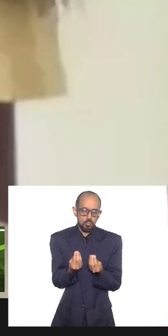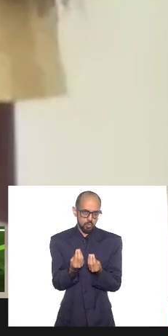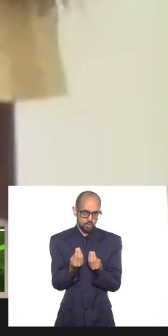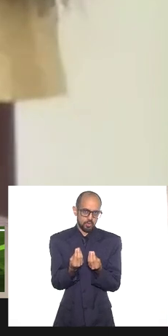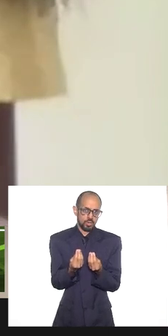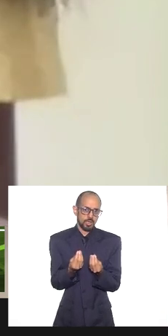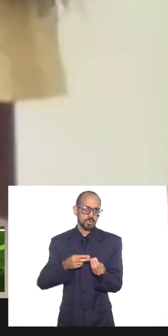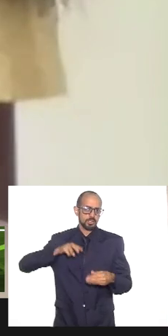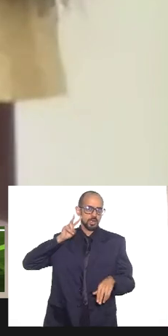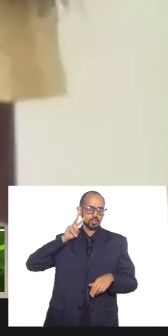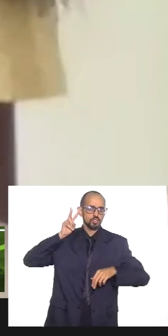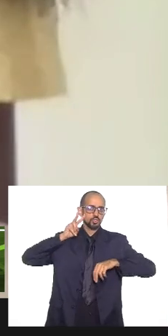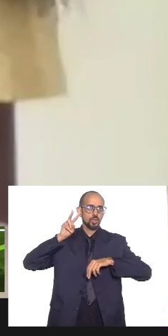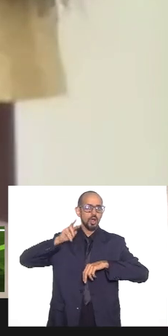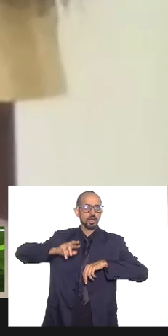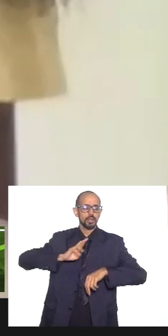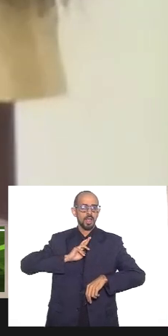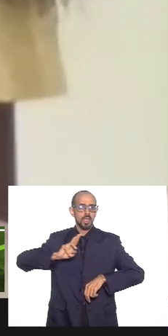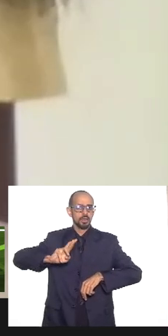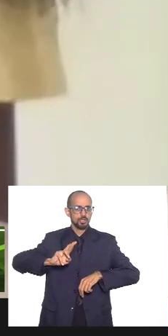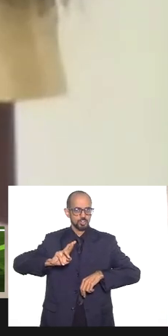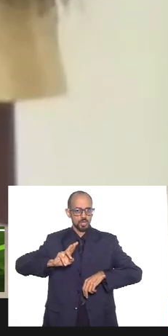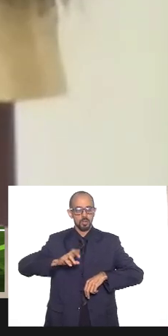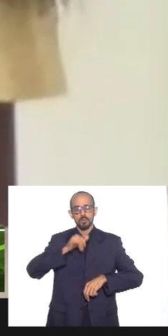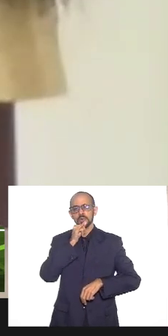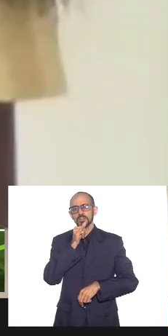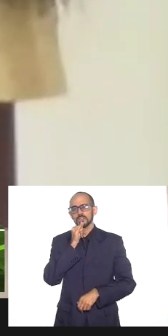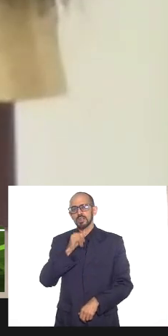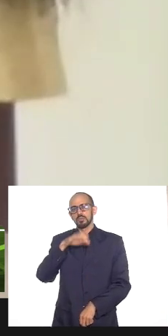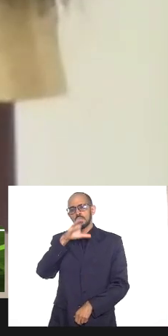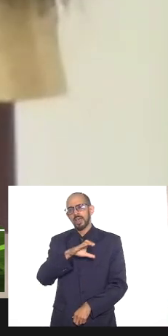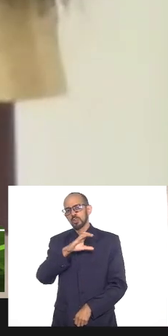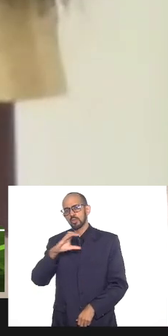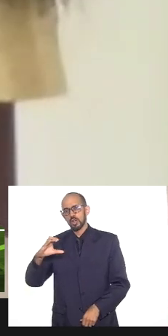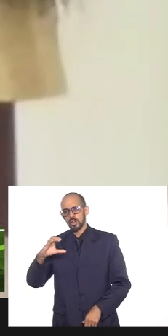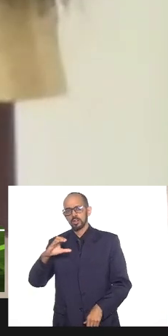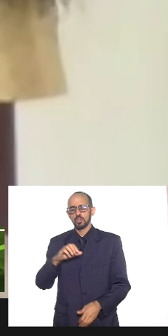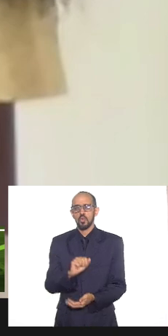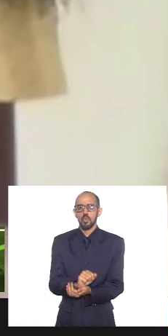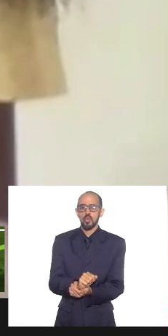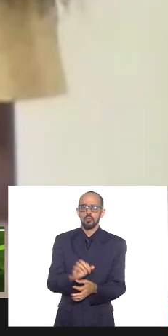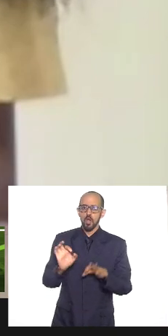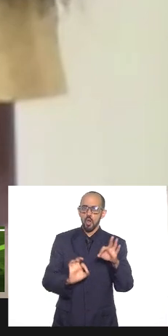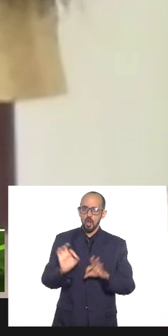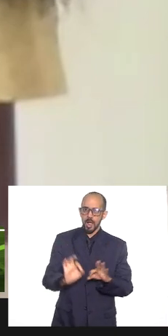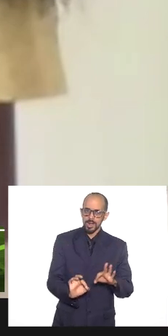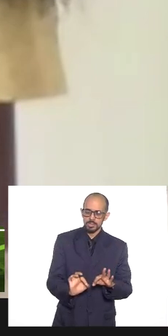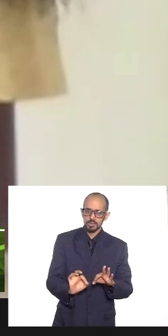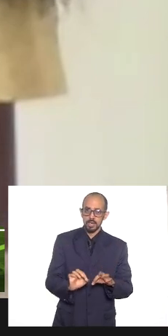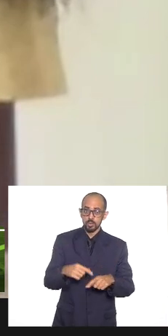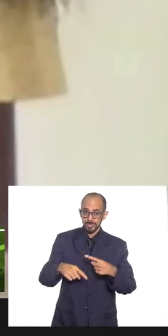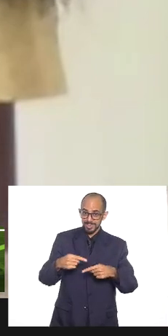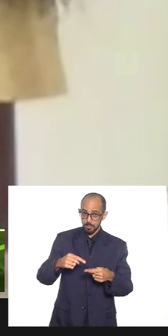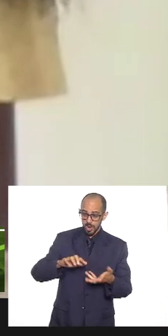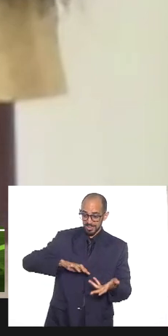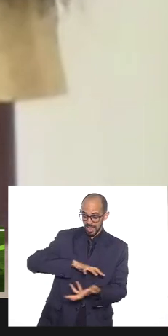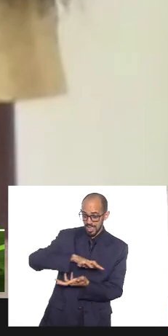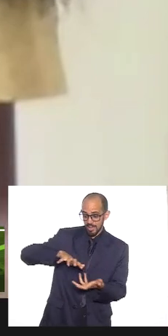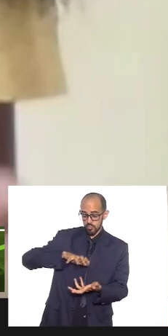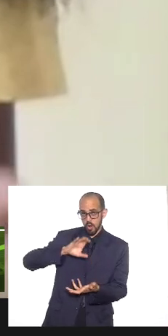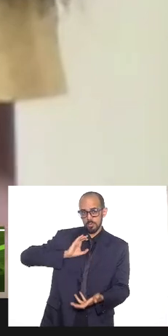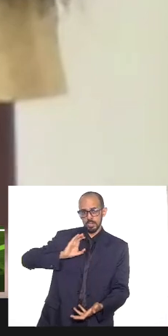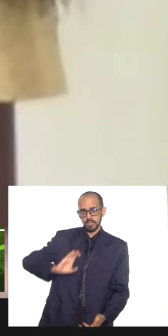história da Géli Jontes, do catolicismo, foi organizado depois da reforma